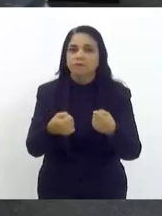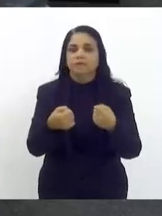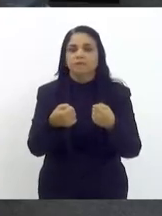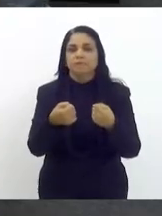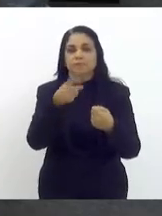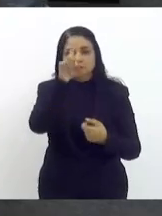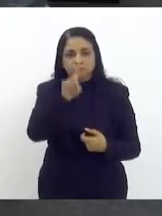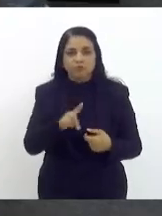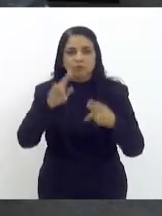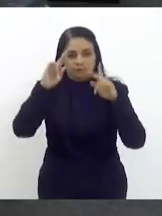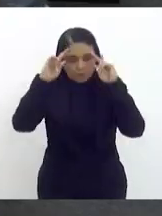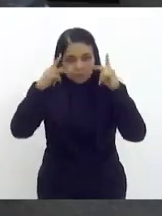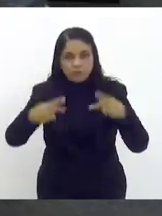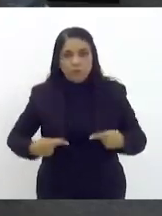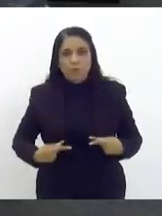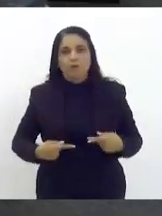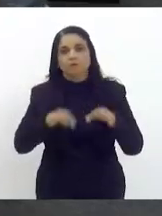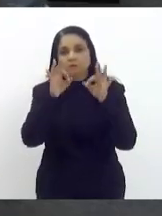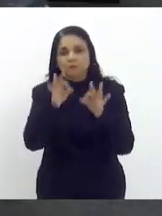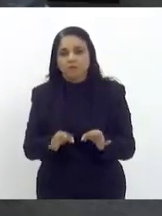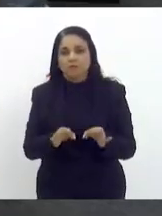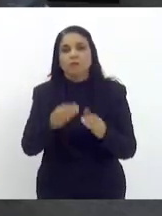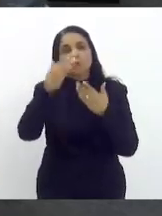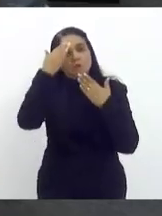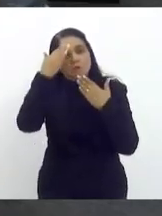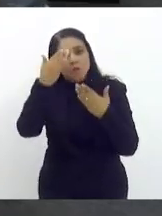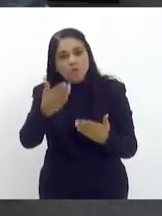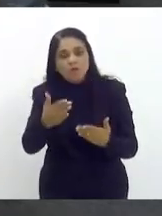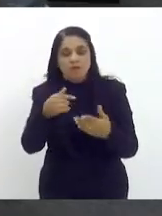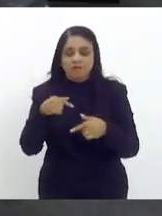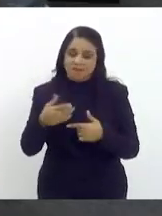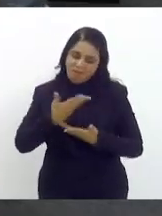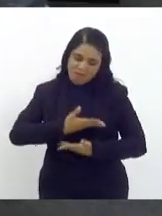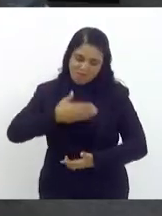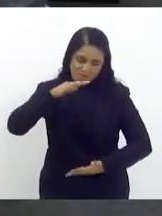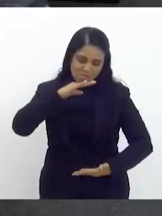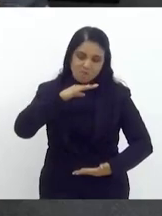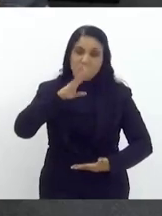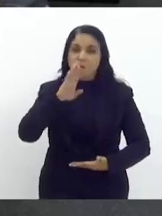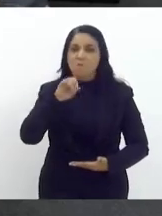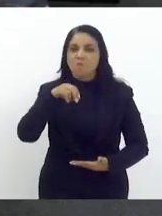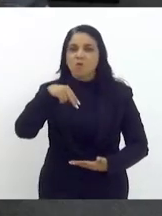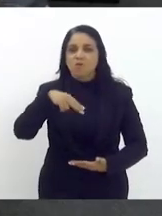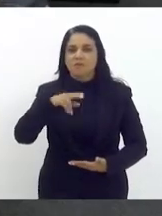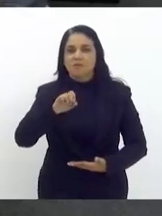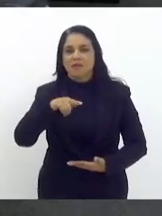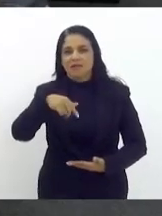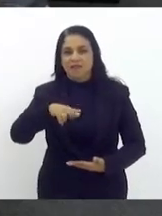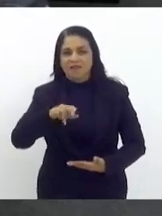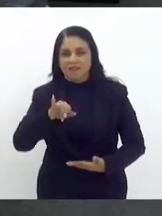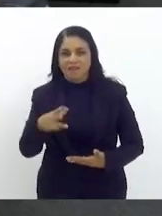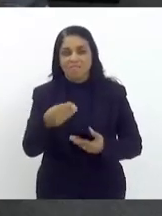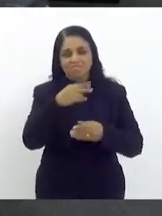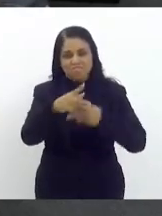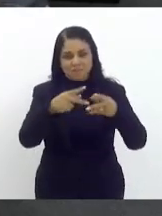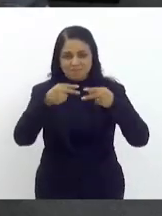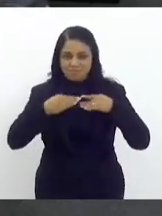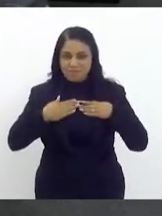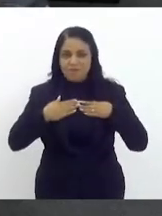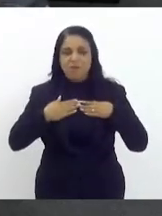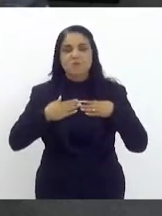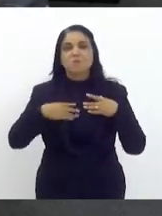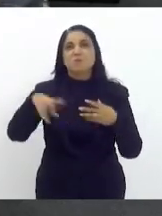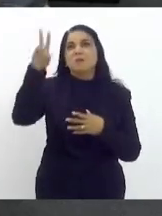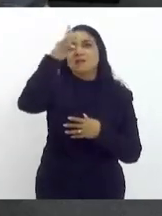concreta muito obrigada senhora presidenta e essa foi a bonequinha que eu ganhei deles hoje celebrando também a